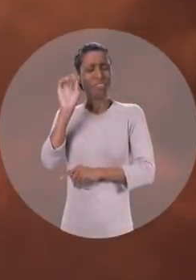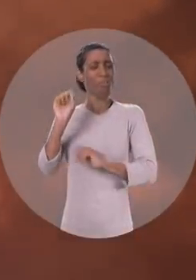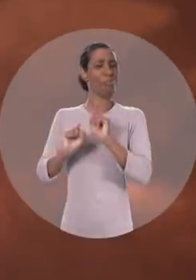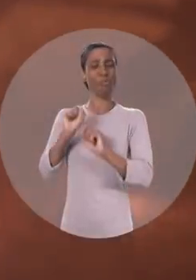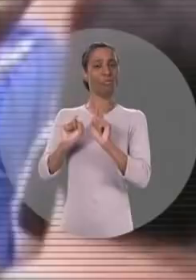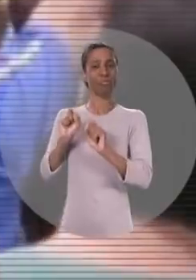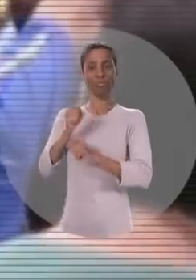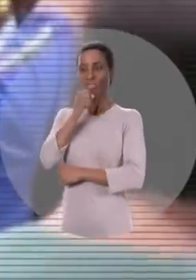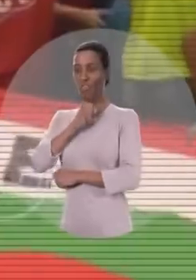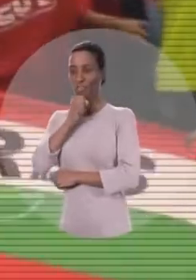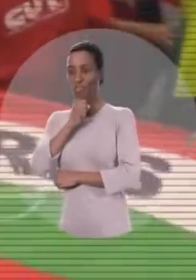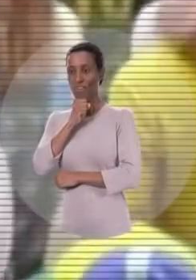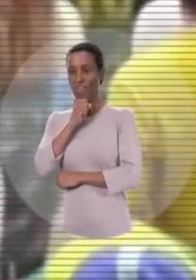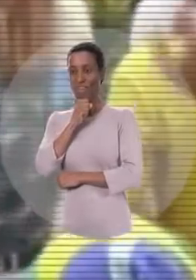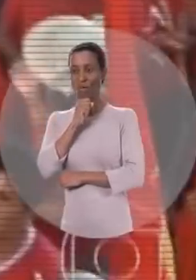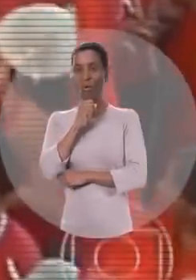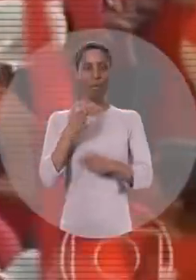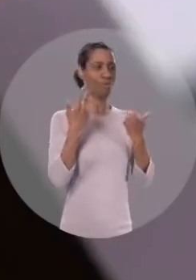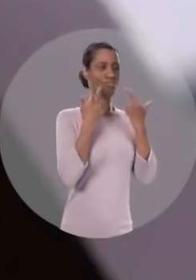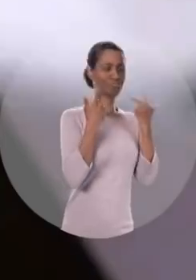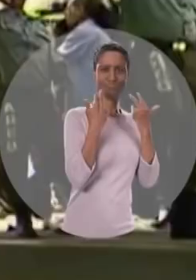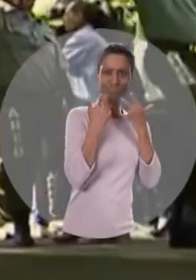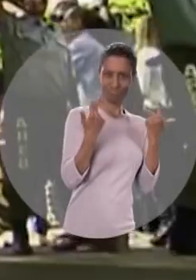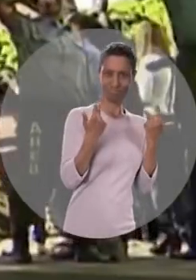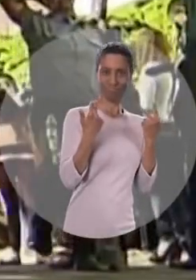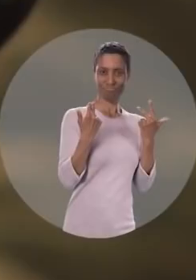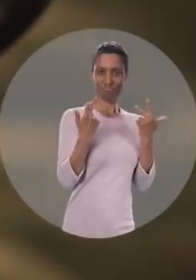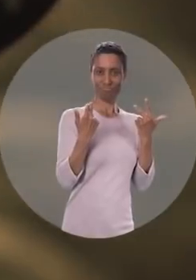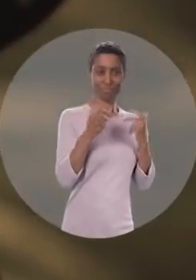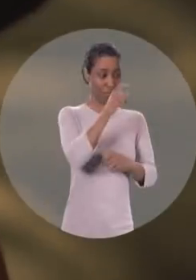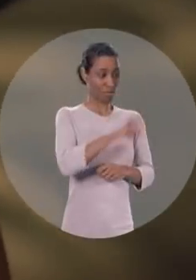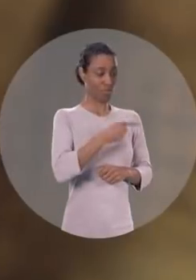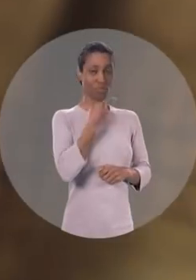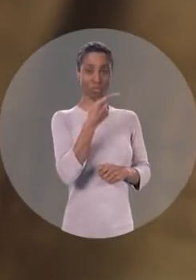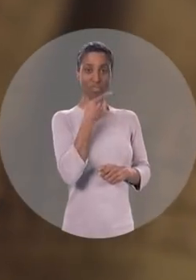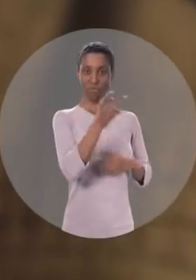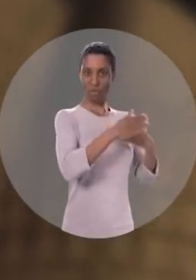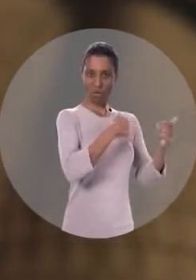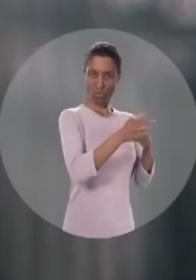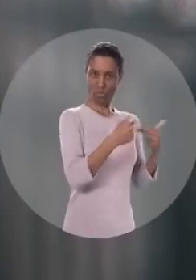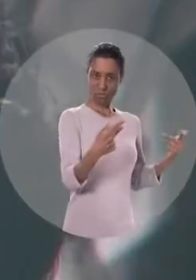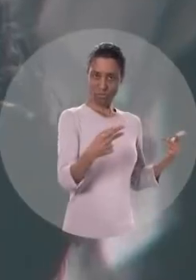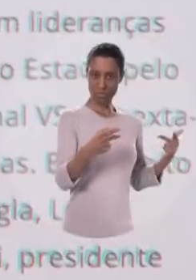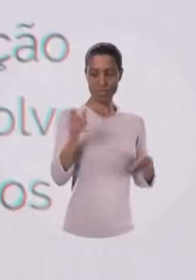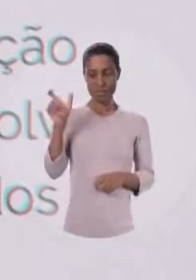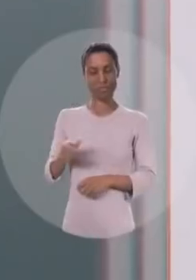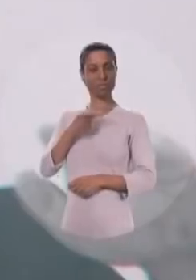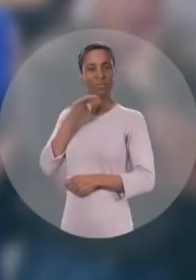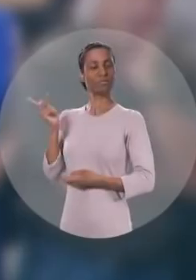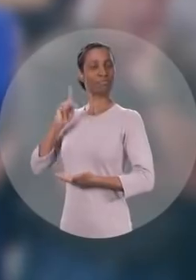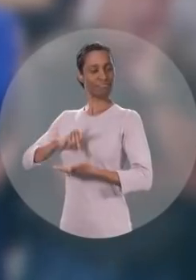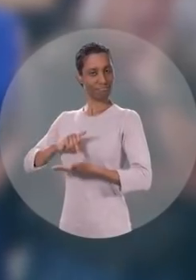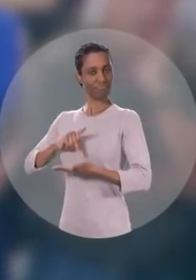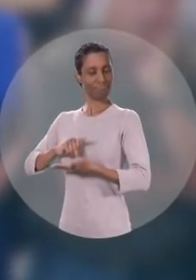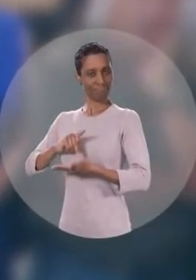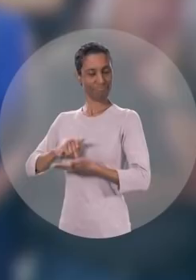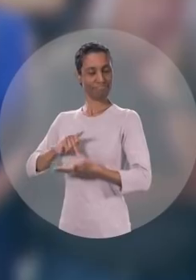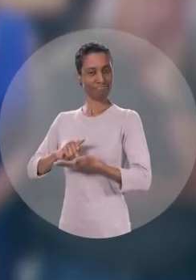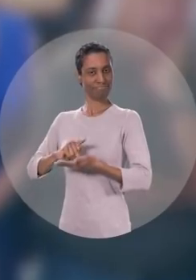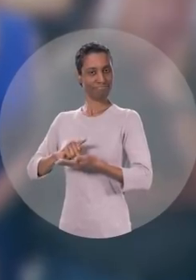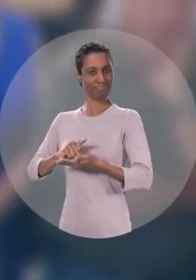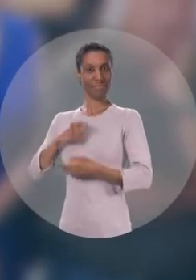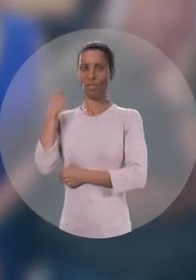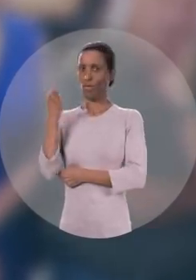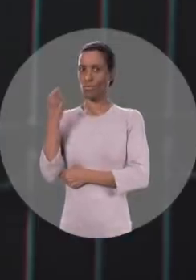direito o que é velho ou novidade. Quem fala qualquer coisa e quem fala a